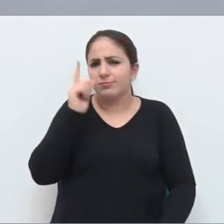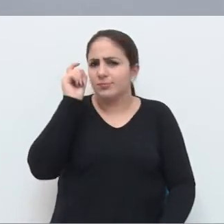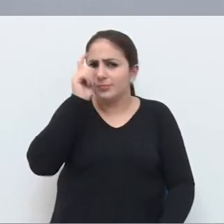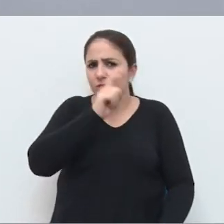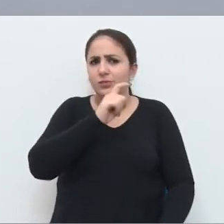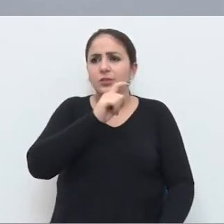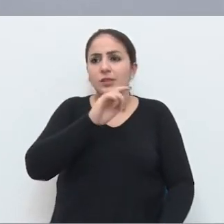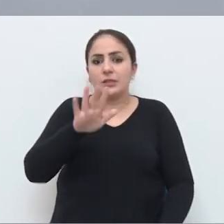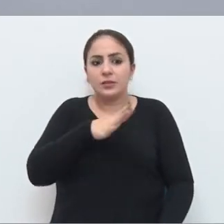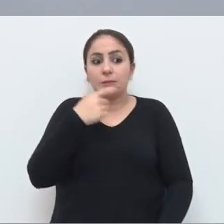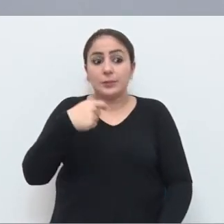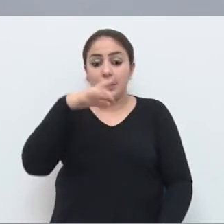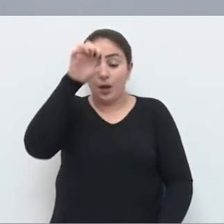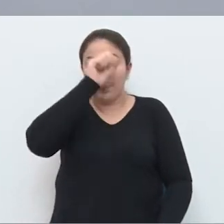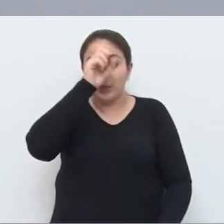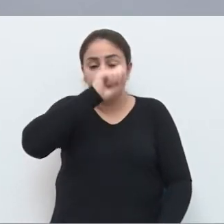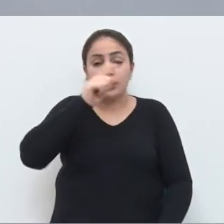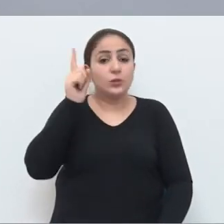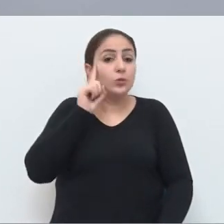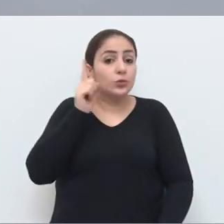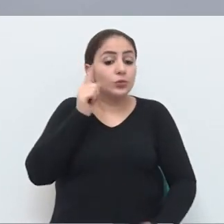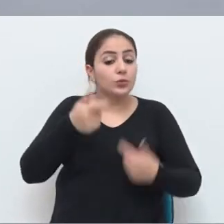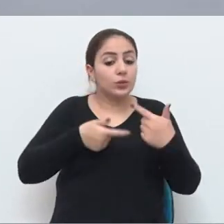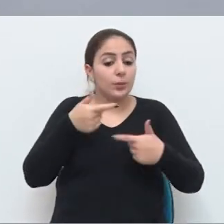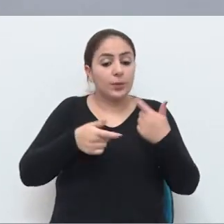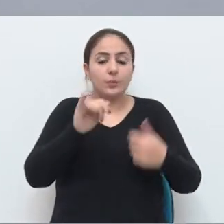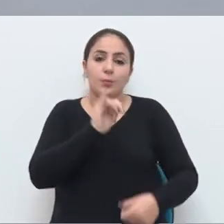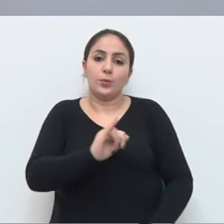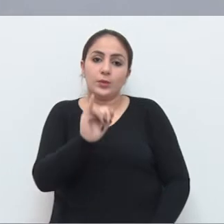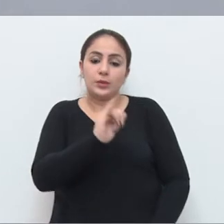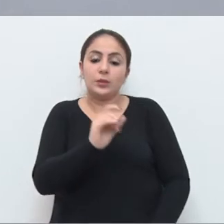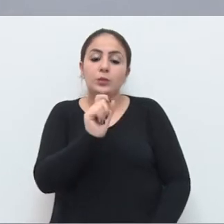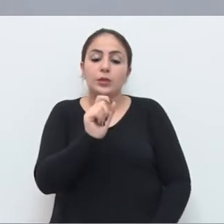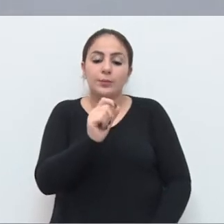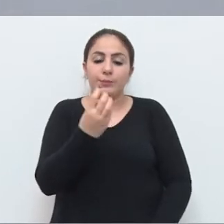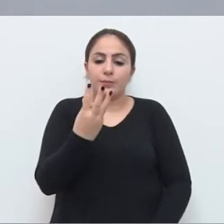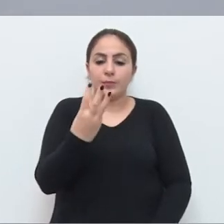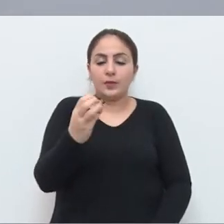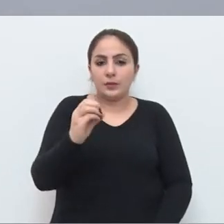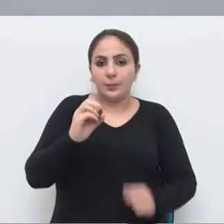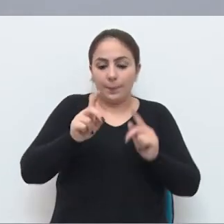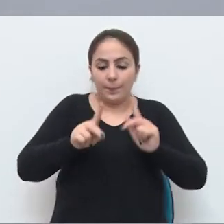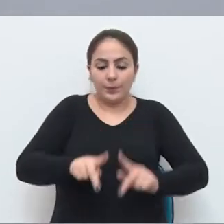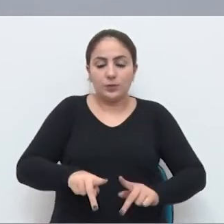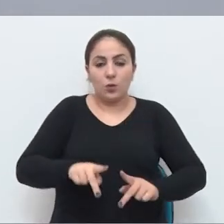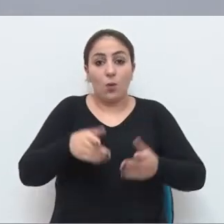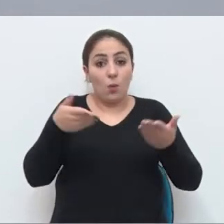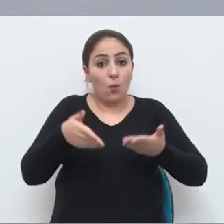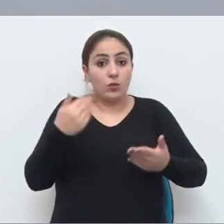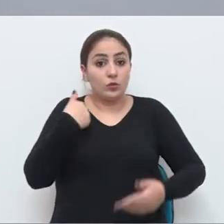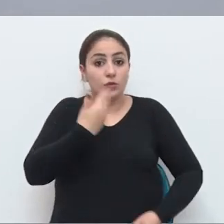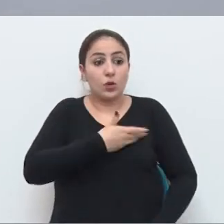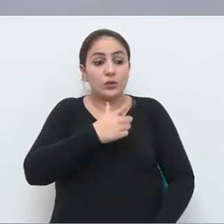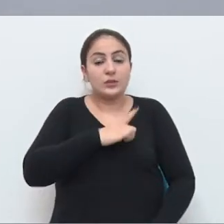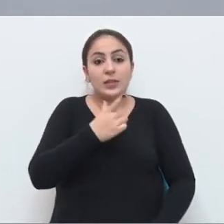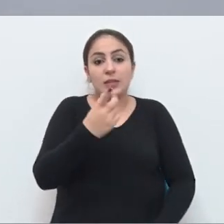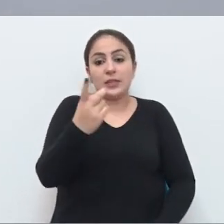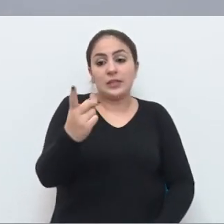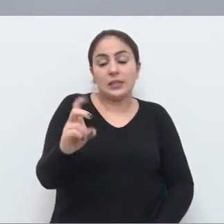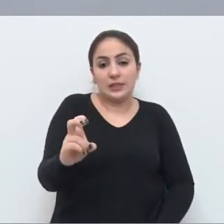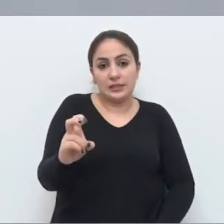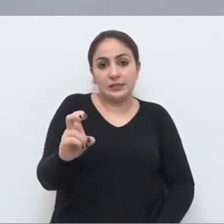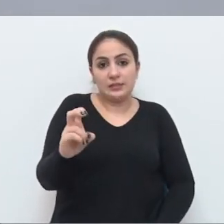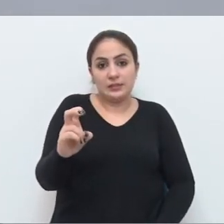difícil, tem que aprender o dia a dia do trabalho. É importante, são 30 pessoas, que hoje a gente tem 15